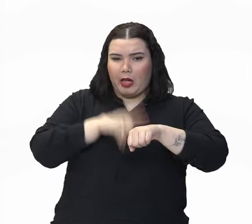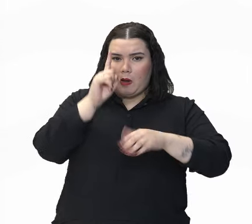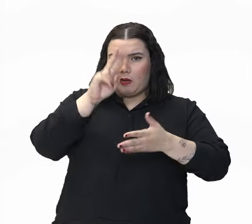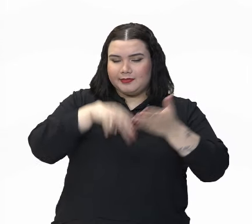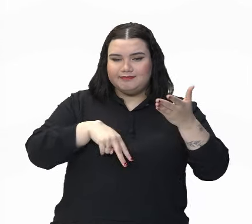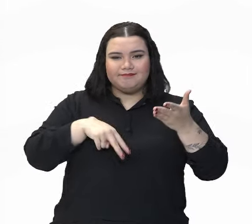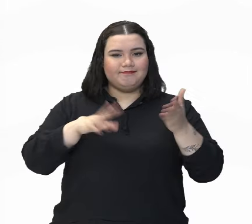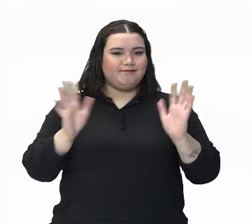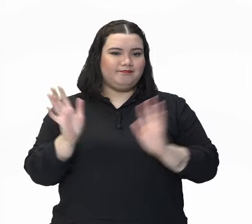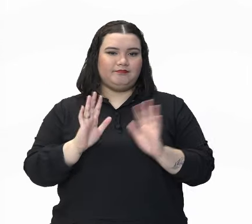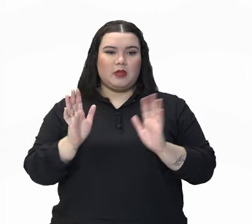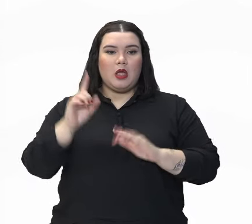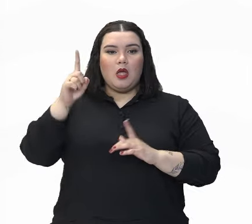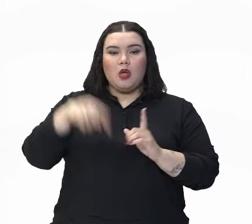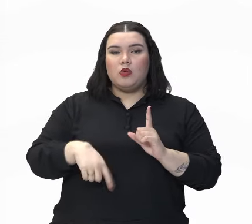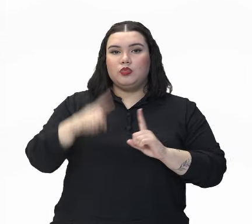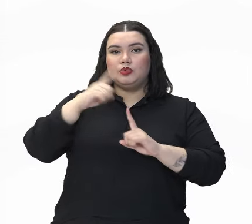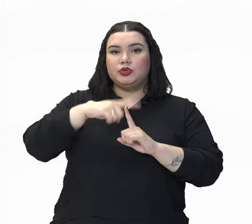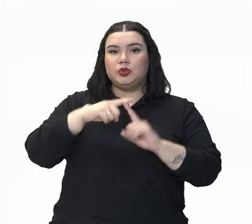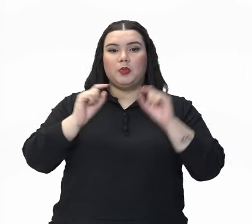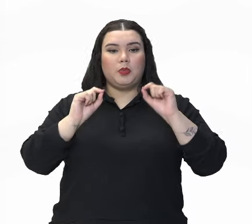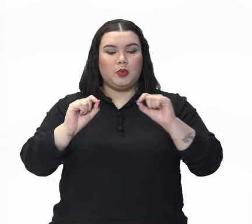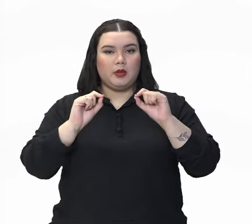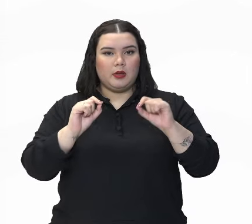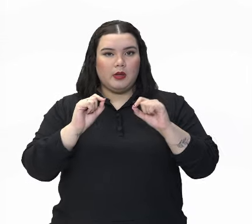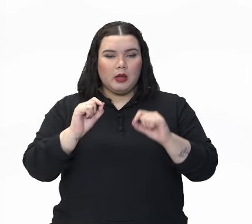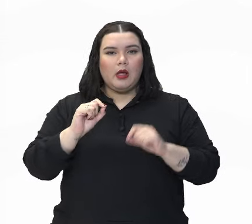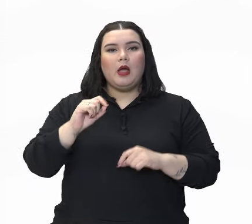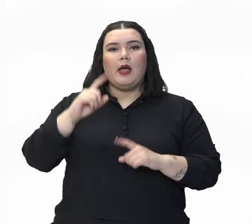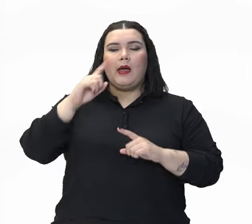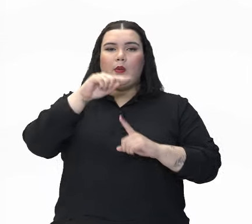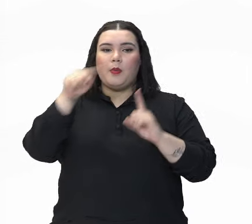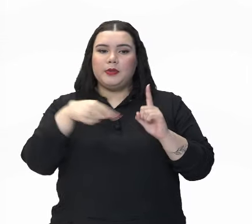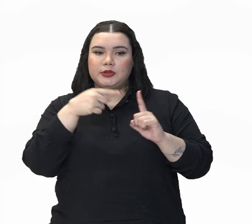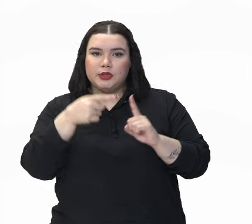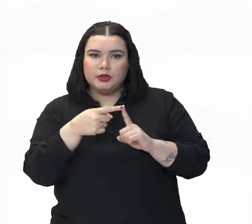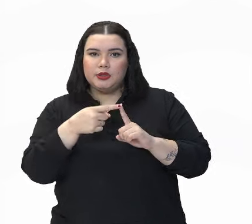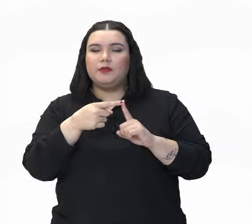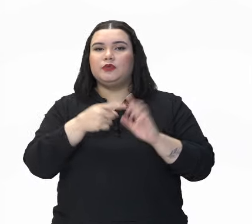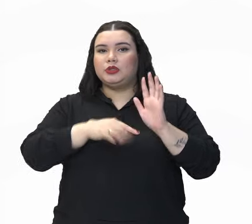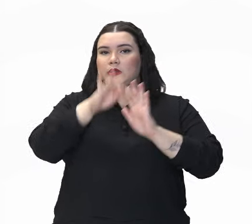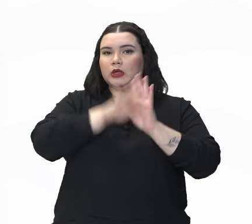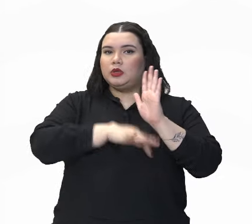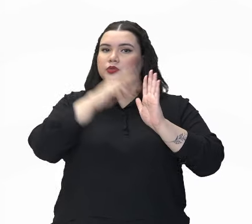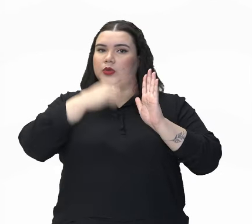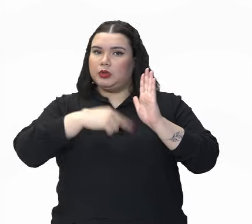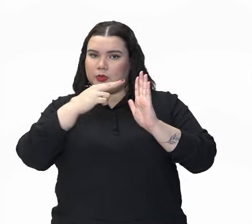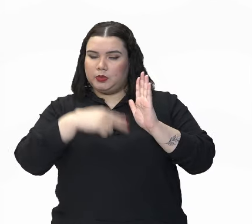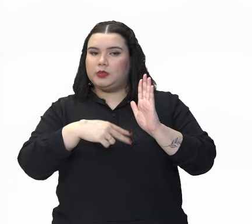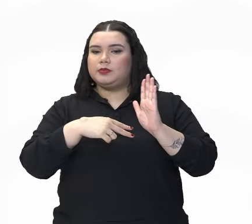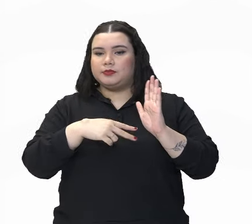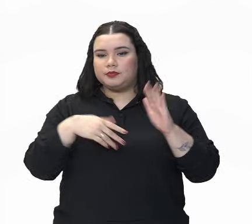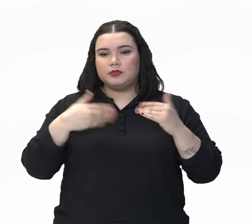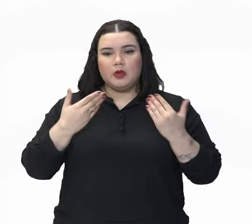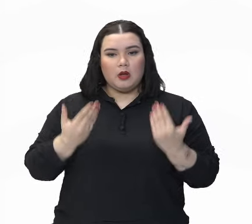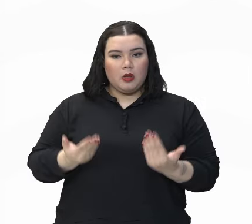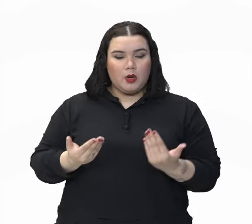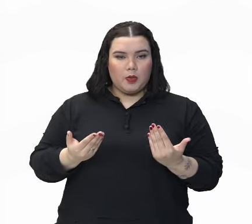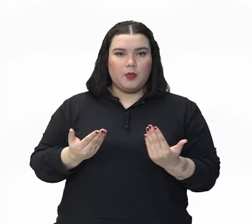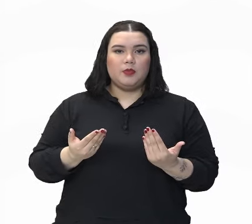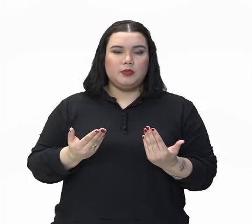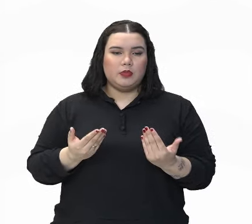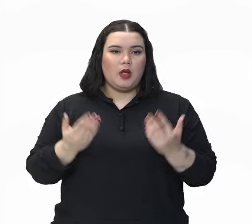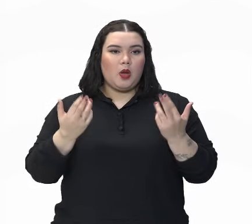intenções chamamos de intencionalidade discursiva. Então, a mesma coisa, né?